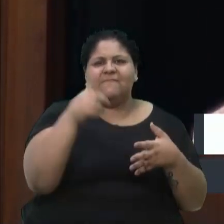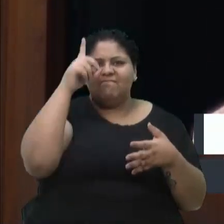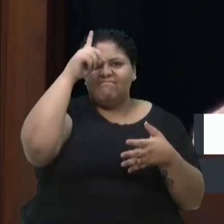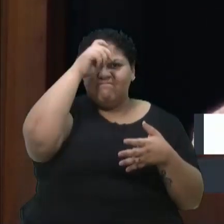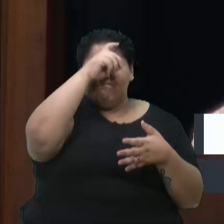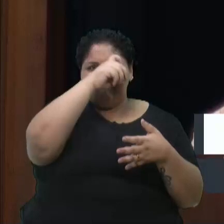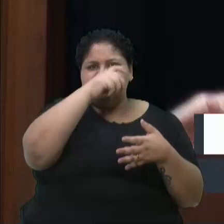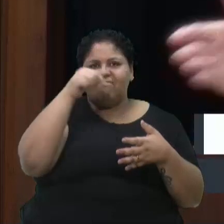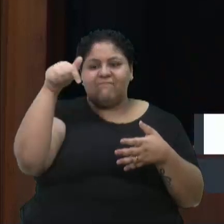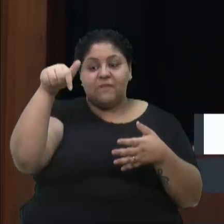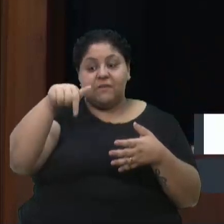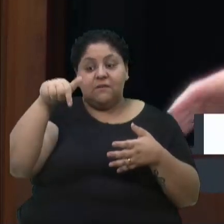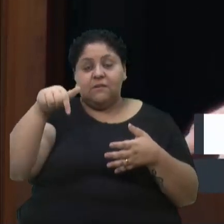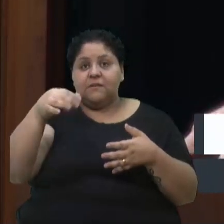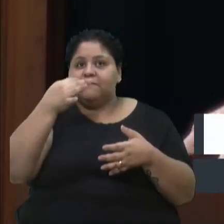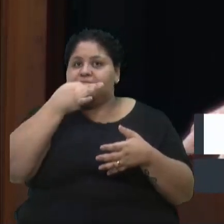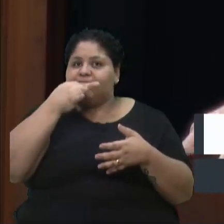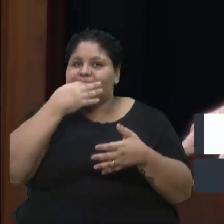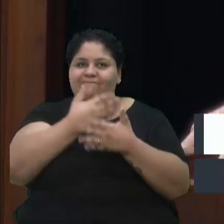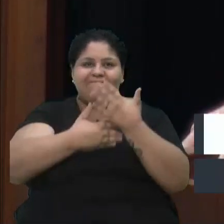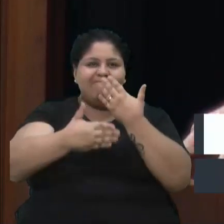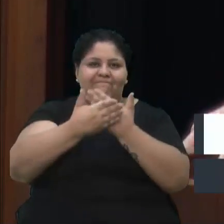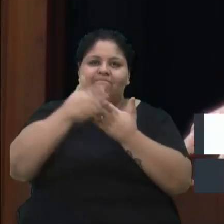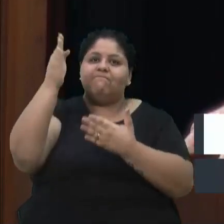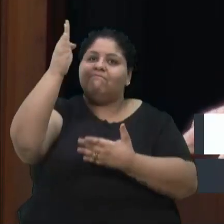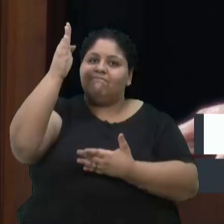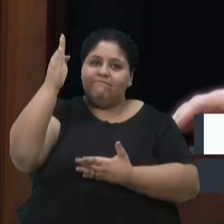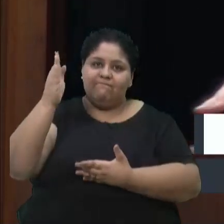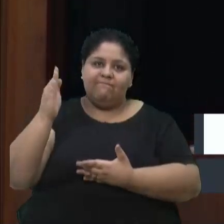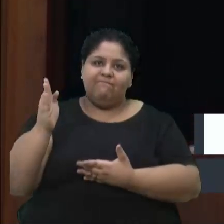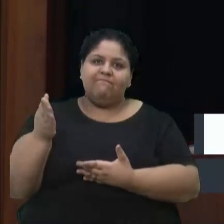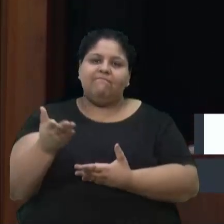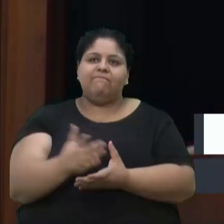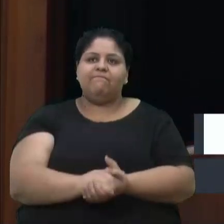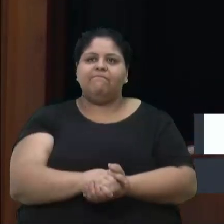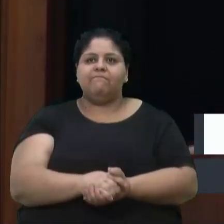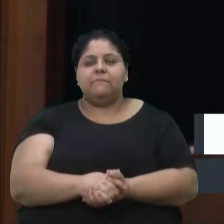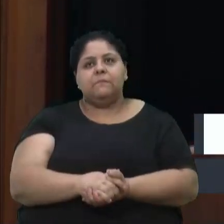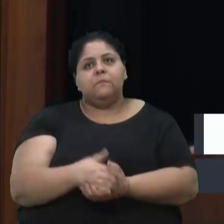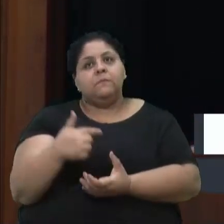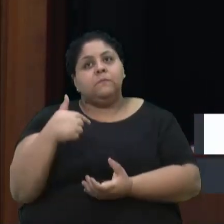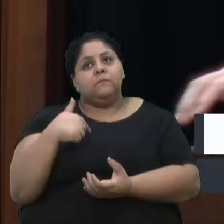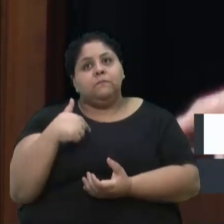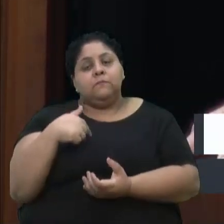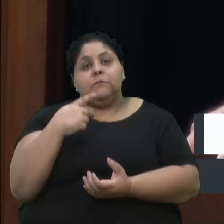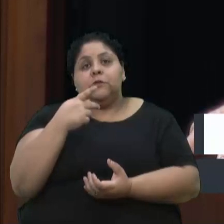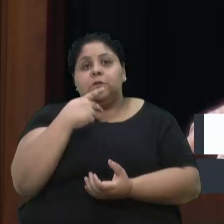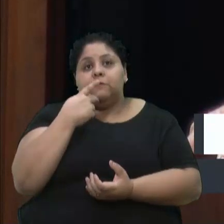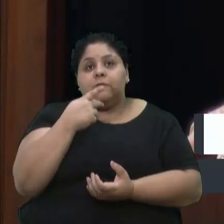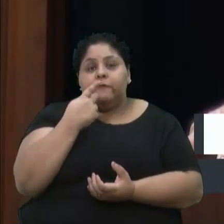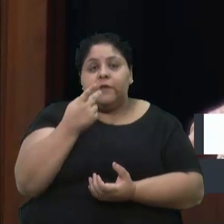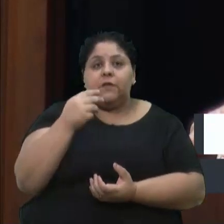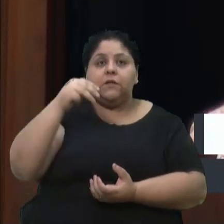Caxias e em todo o Brasil. Eu vou falar do Maio Vermelho.